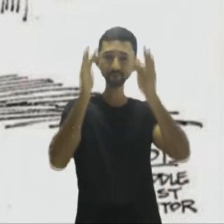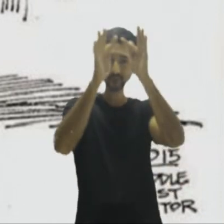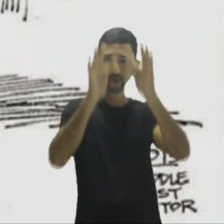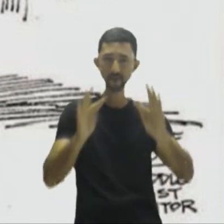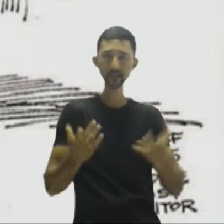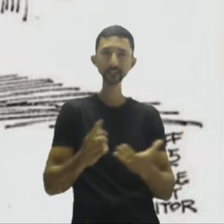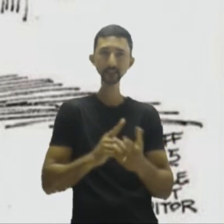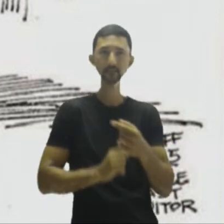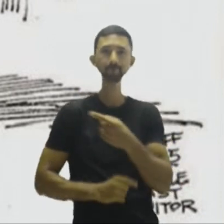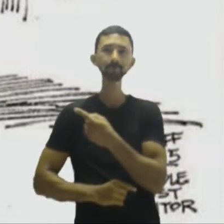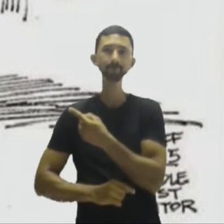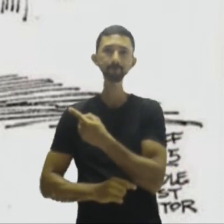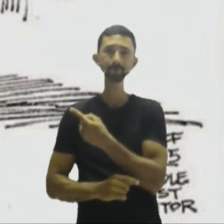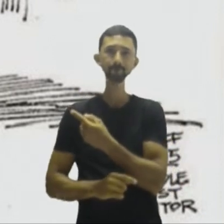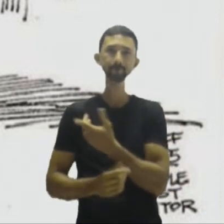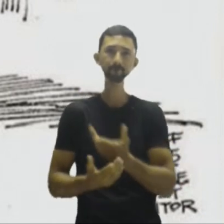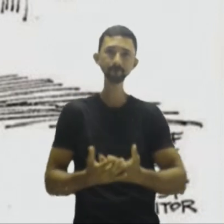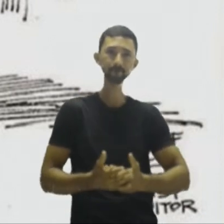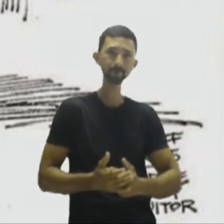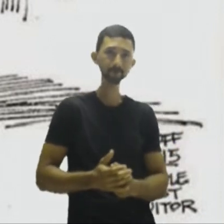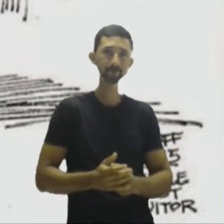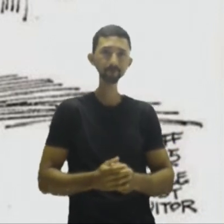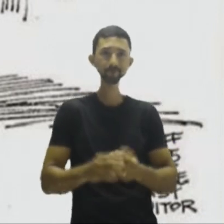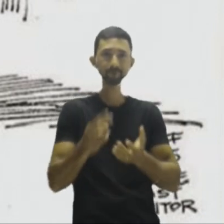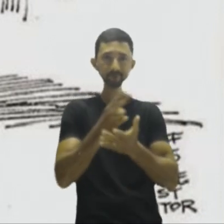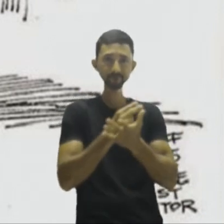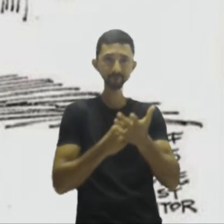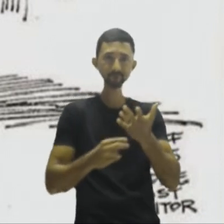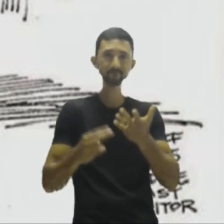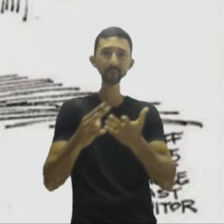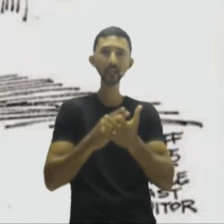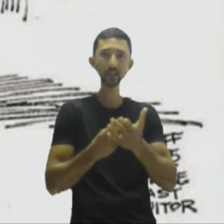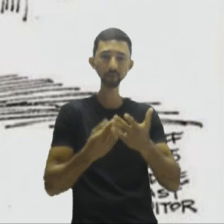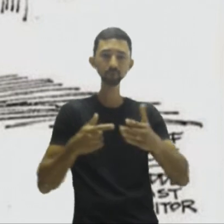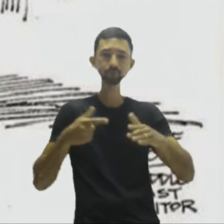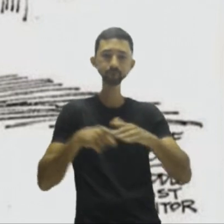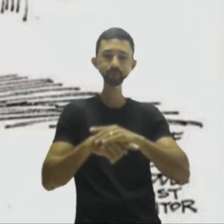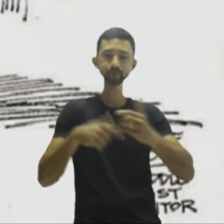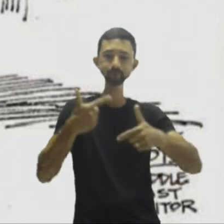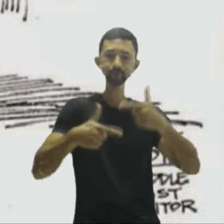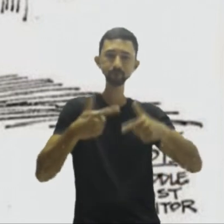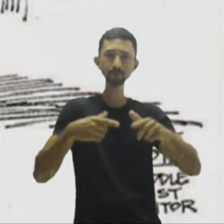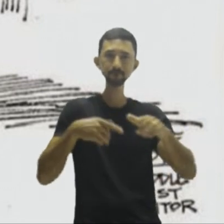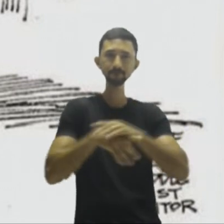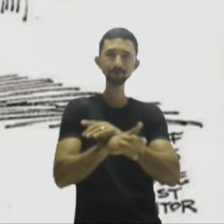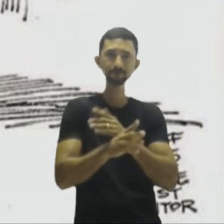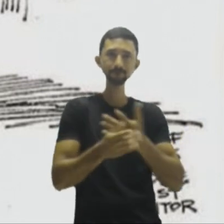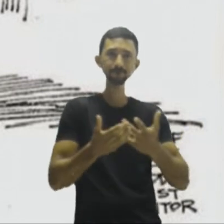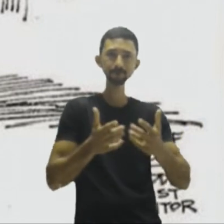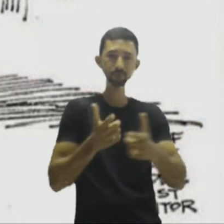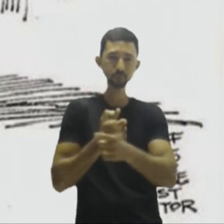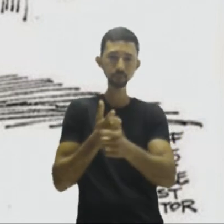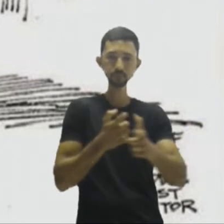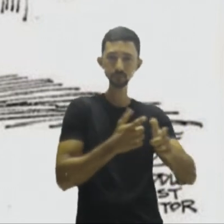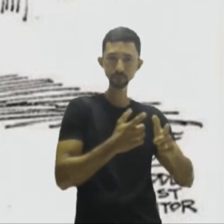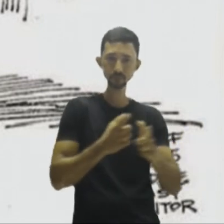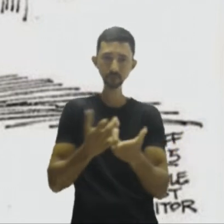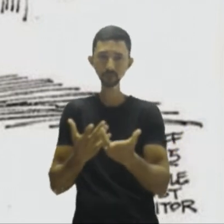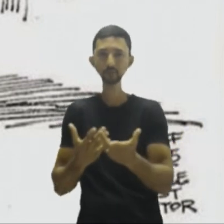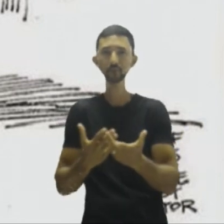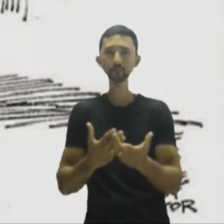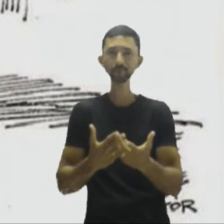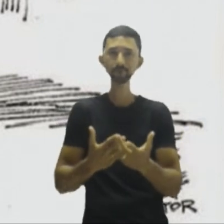Hebdo. Os irmãos Coache, dois argelinos, entraram na sede da revista francesa e